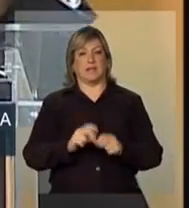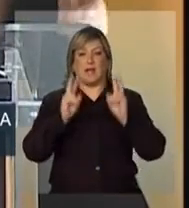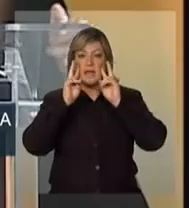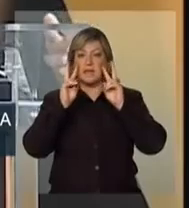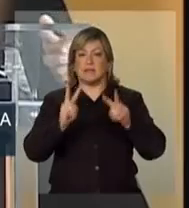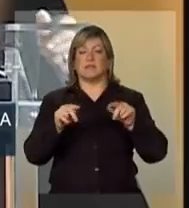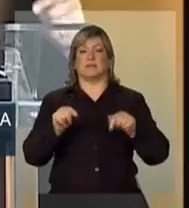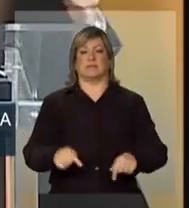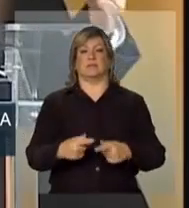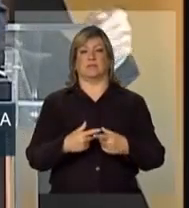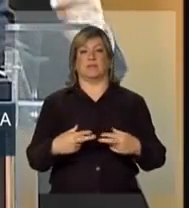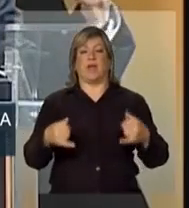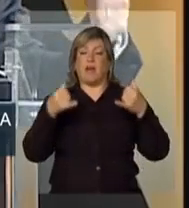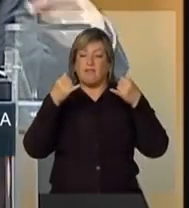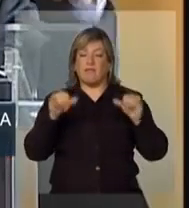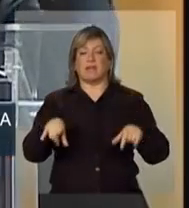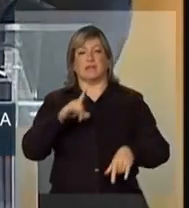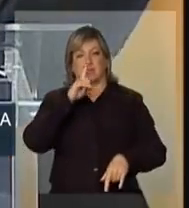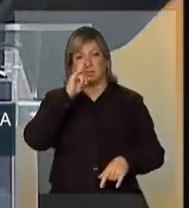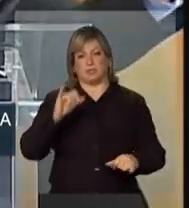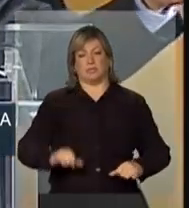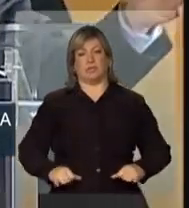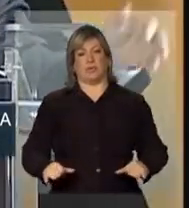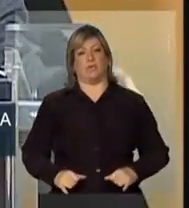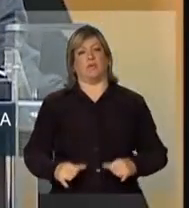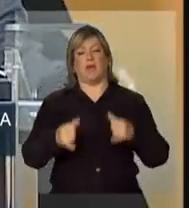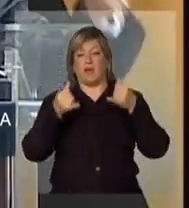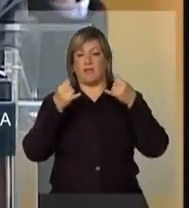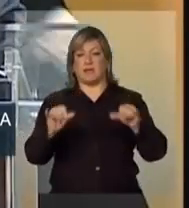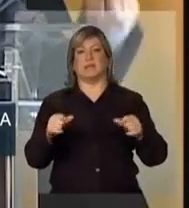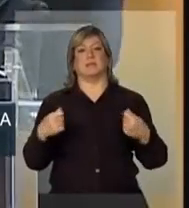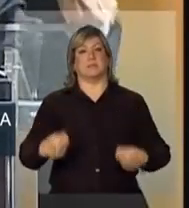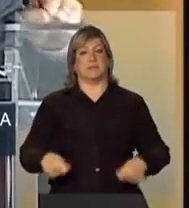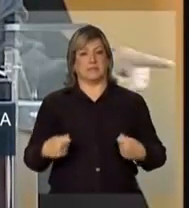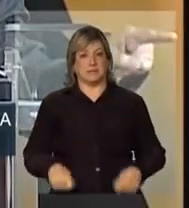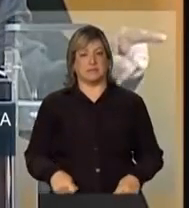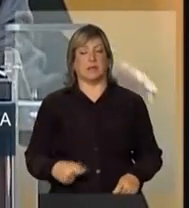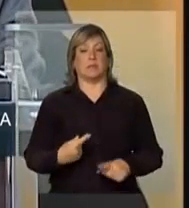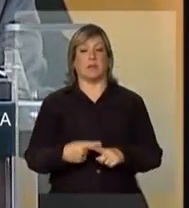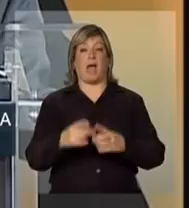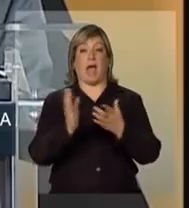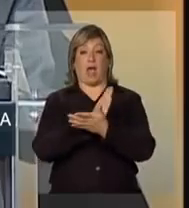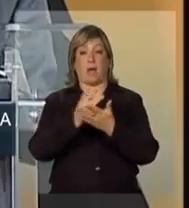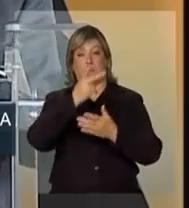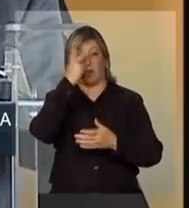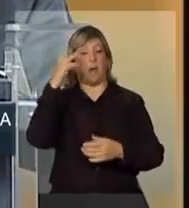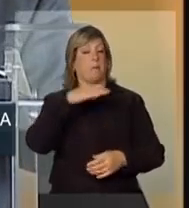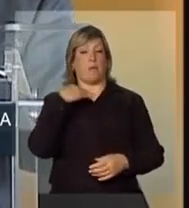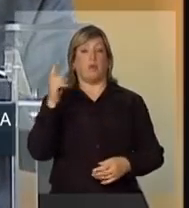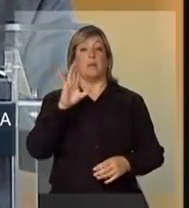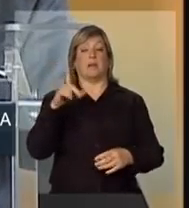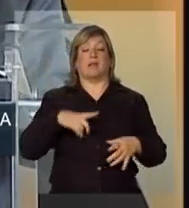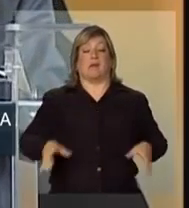em mortes e em pessoas que possam, até posteriormente, guardar sequelas para o resto da sua vida.